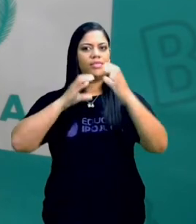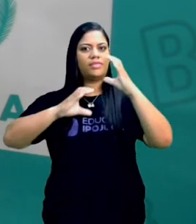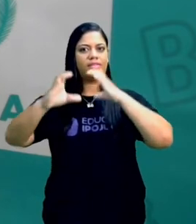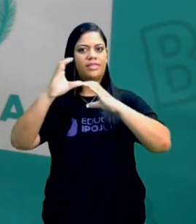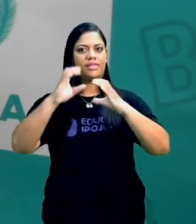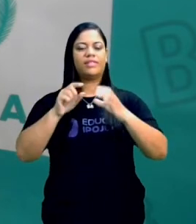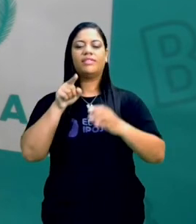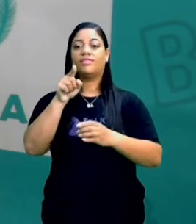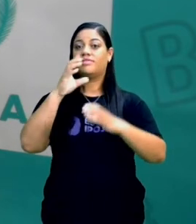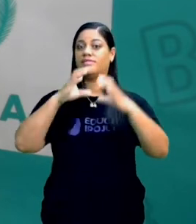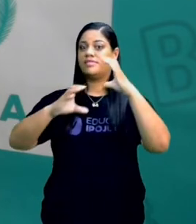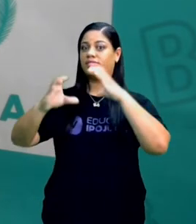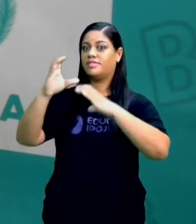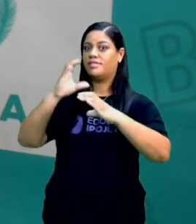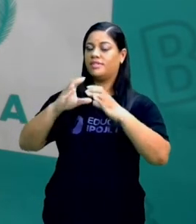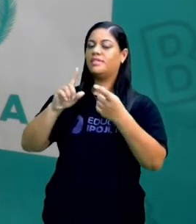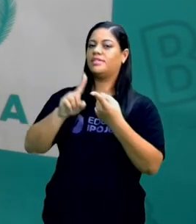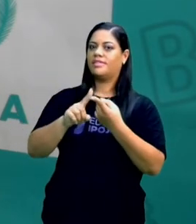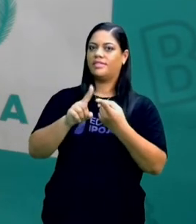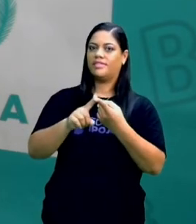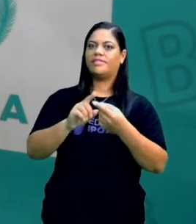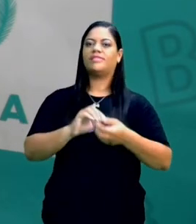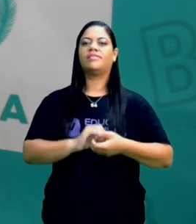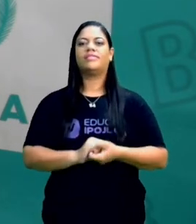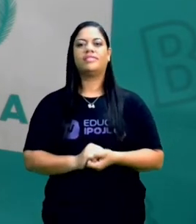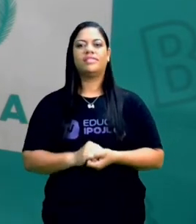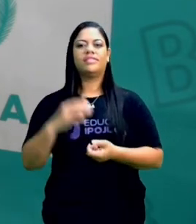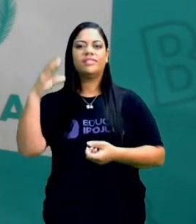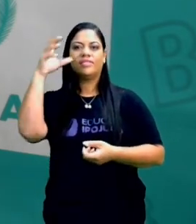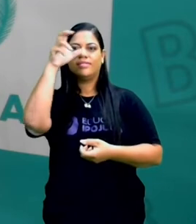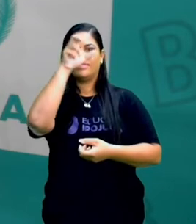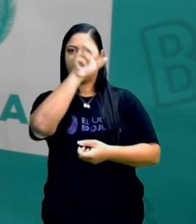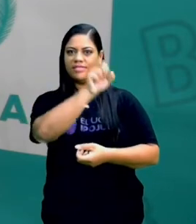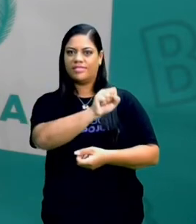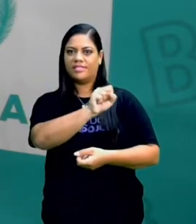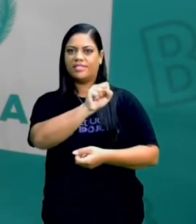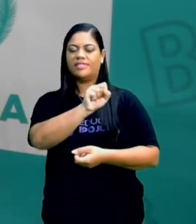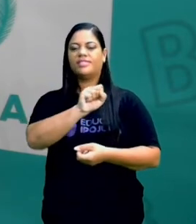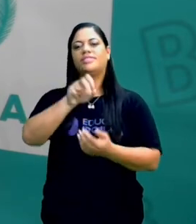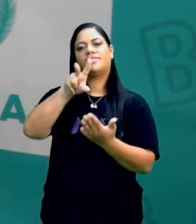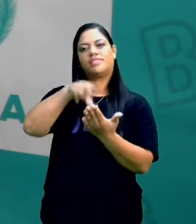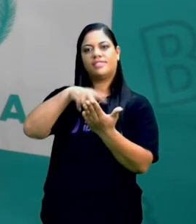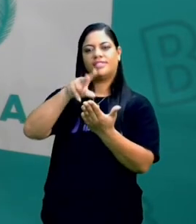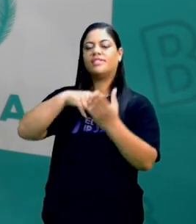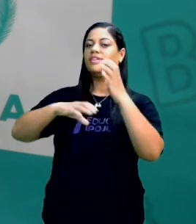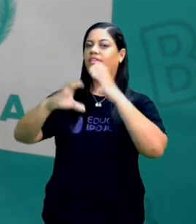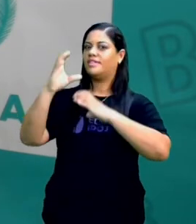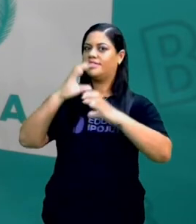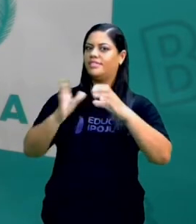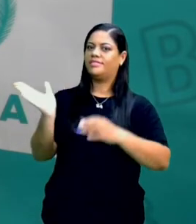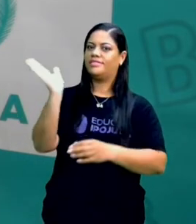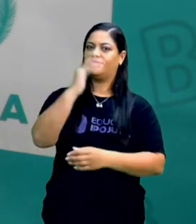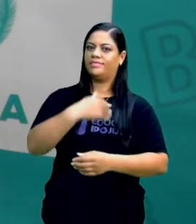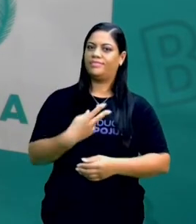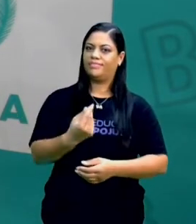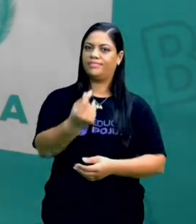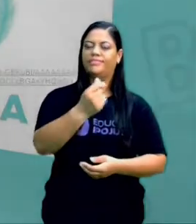cantiga você canta, e ao mesmo tempo você compreende através da letra daquela cantiga. Vamos lá?